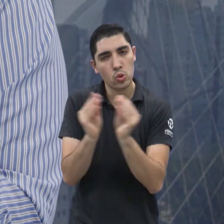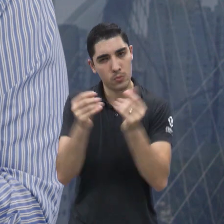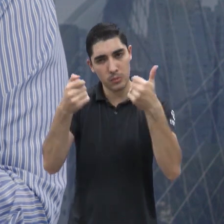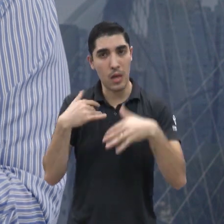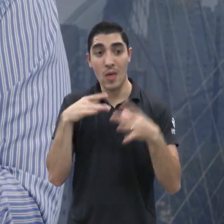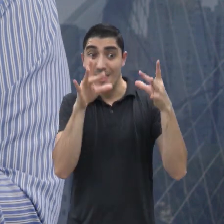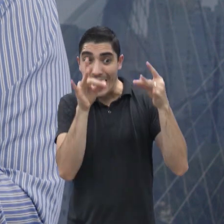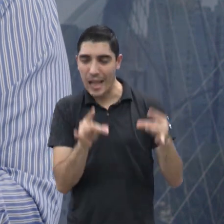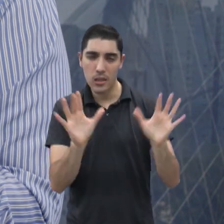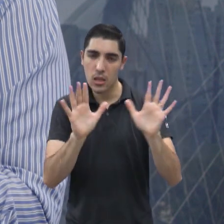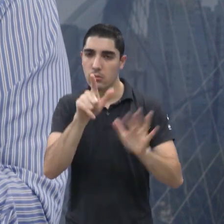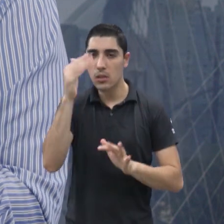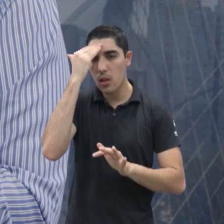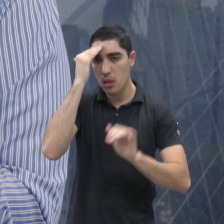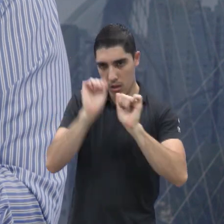específico.